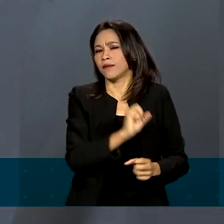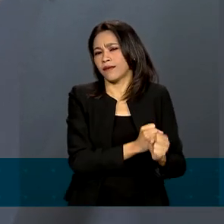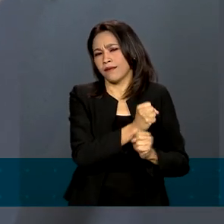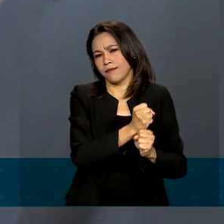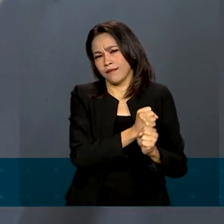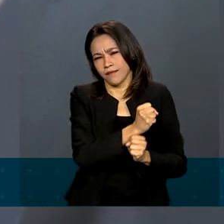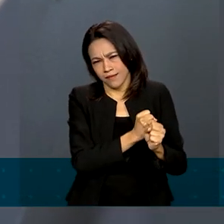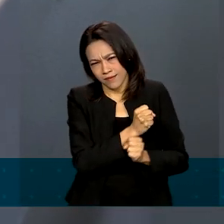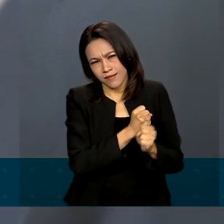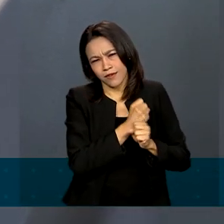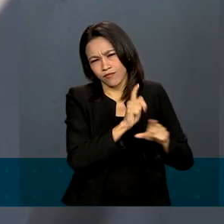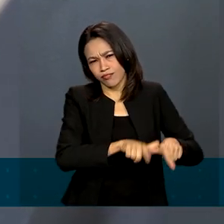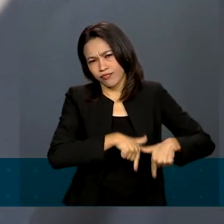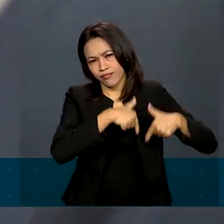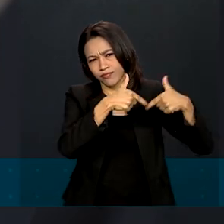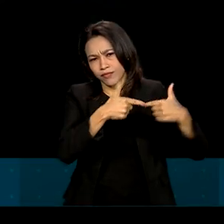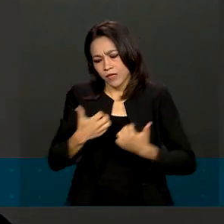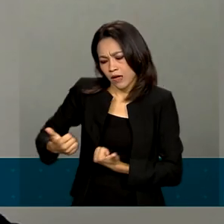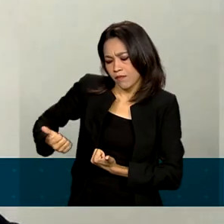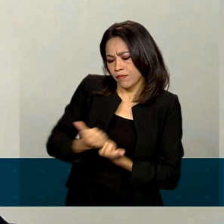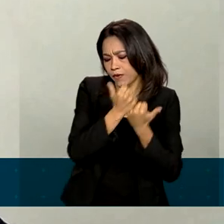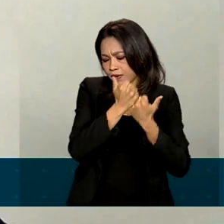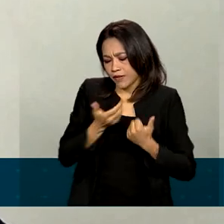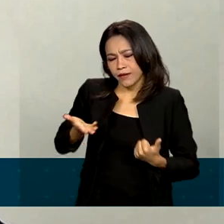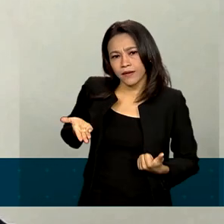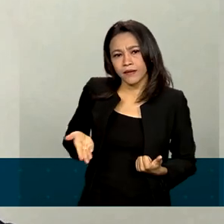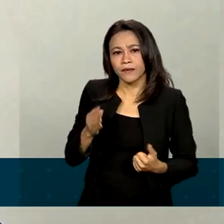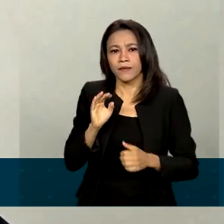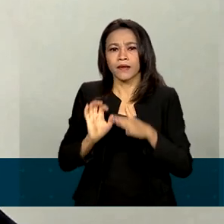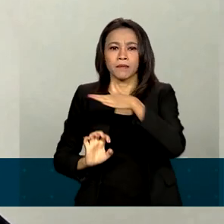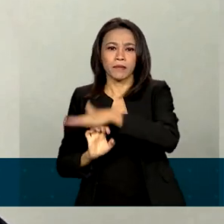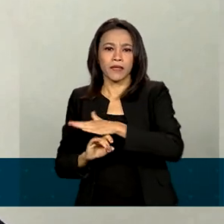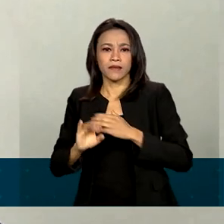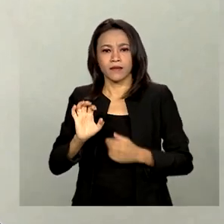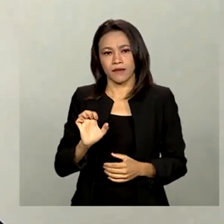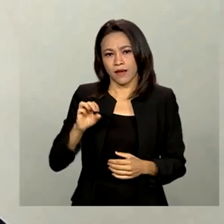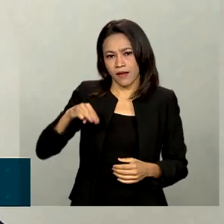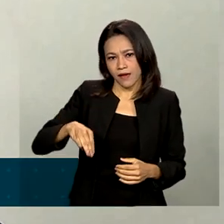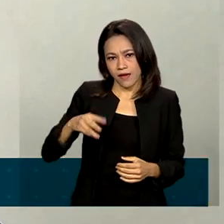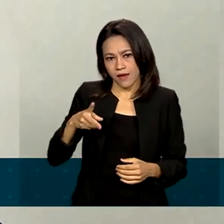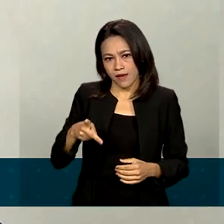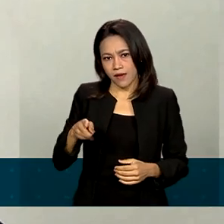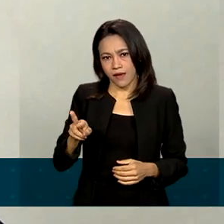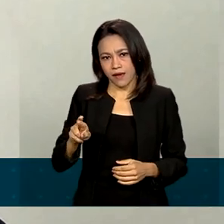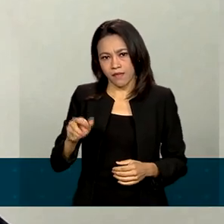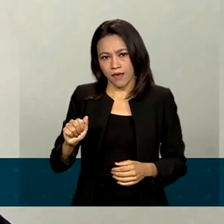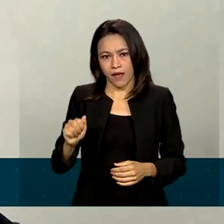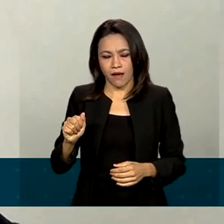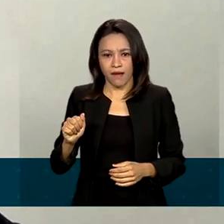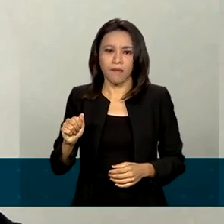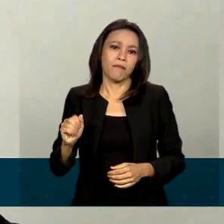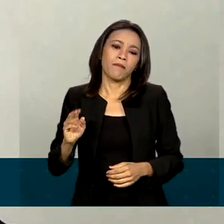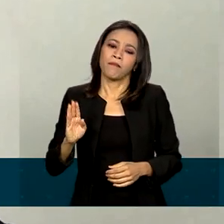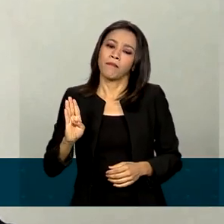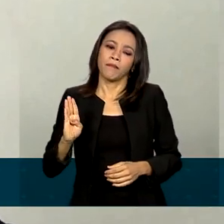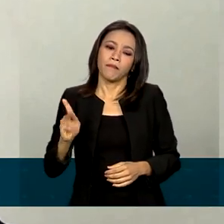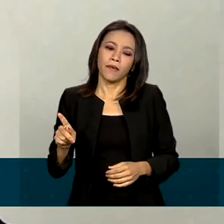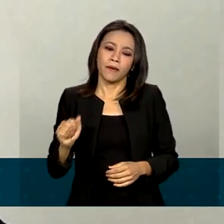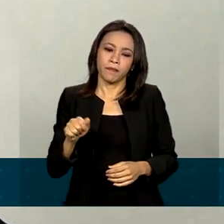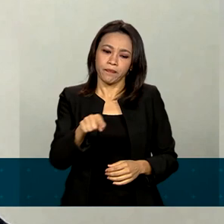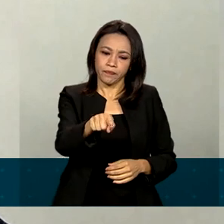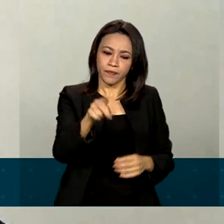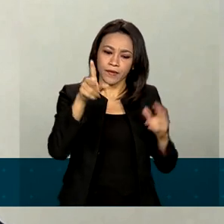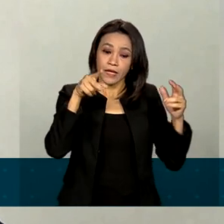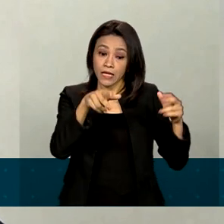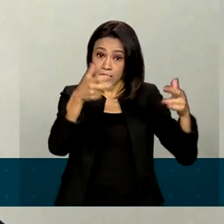de apoio da Embrapa na região. Isso que nós fizemos de 2013 a 2018, a exemplo do que os colegas